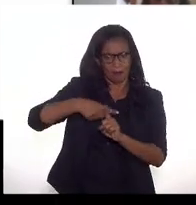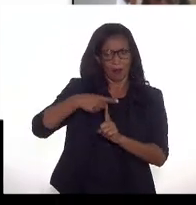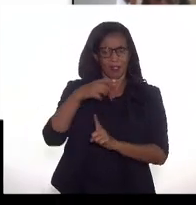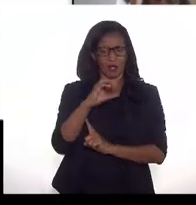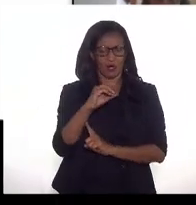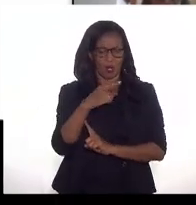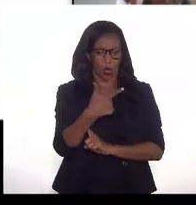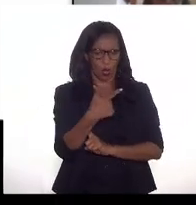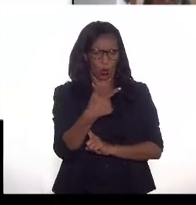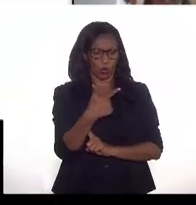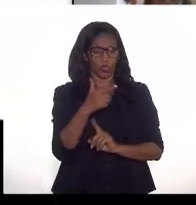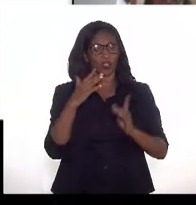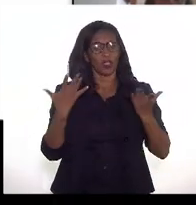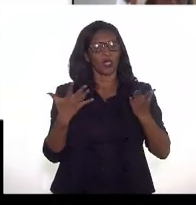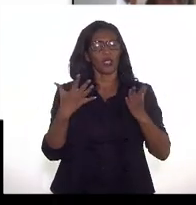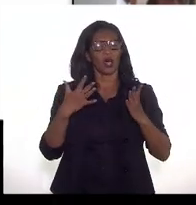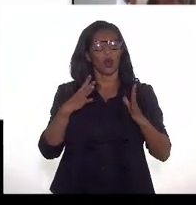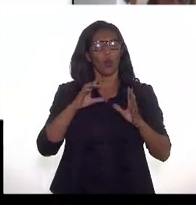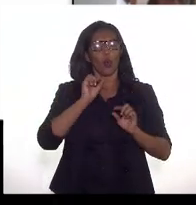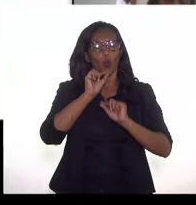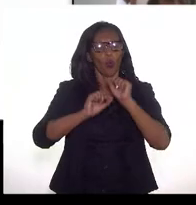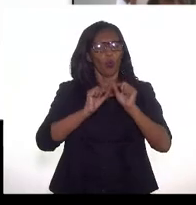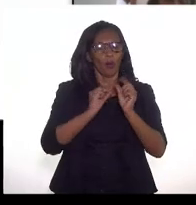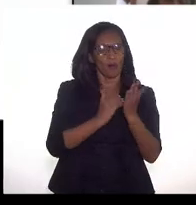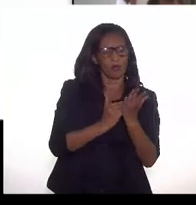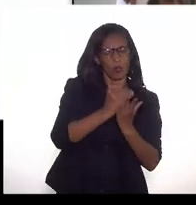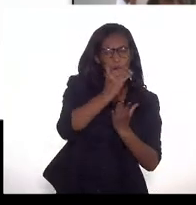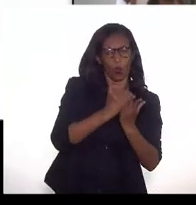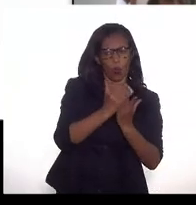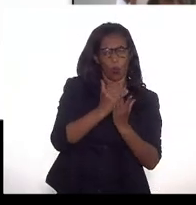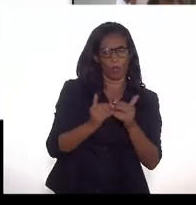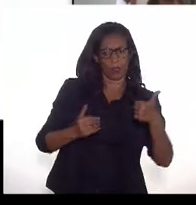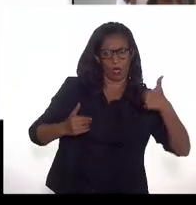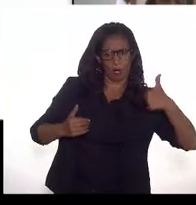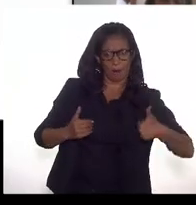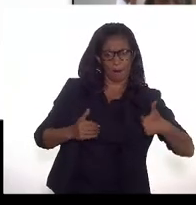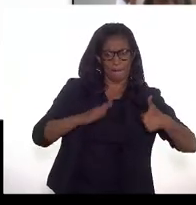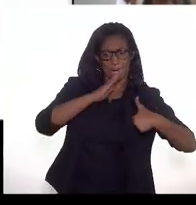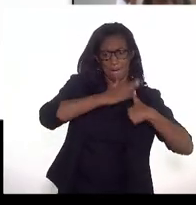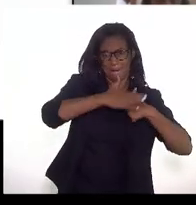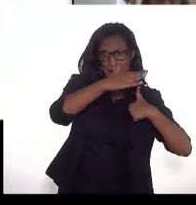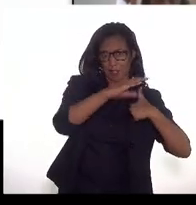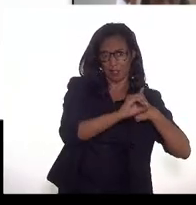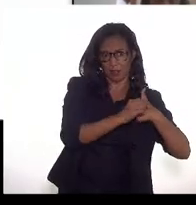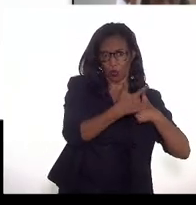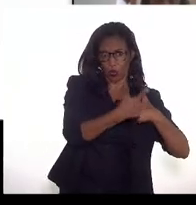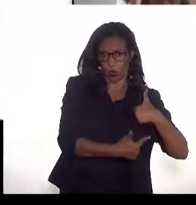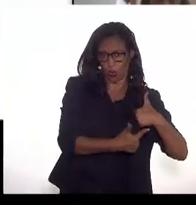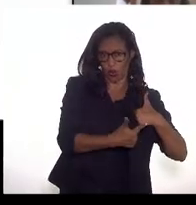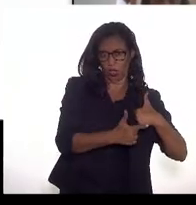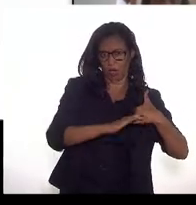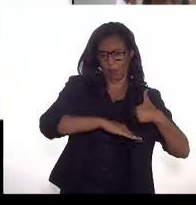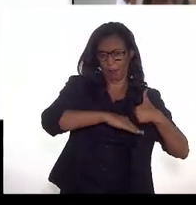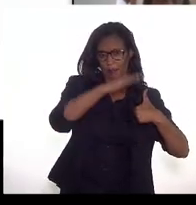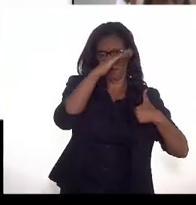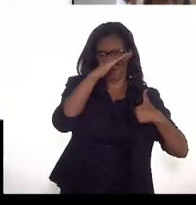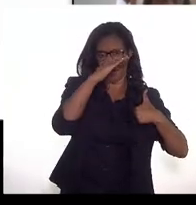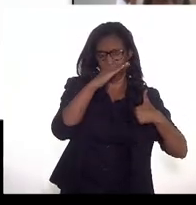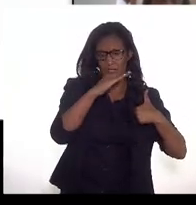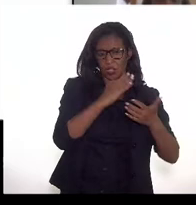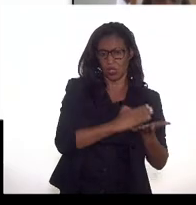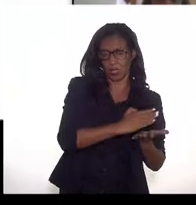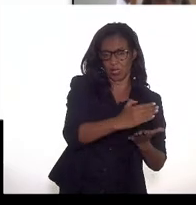reservatório, então a tendência é que você comece a produzir mais CO2, né, então aqueles valores que eu citei anteriormente eram valores